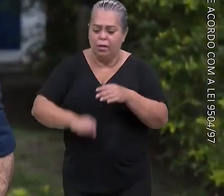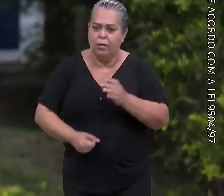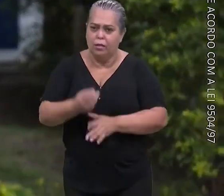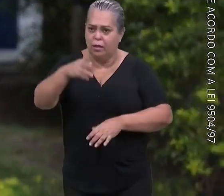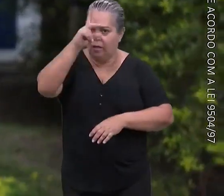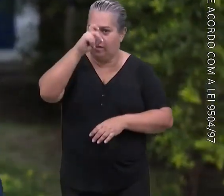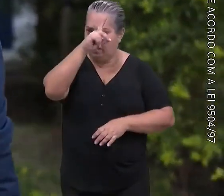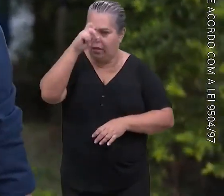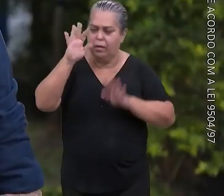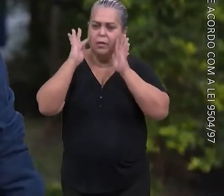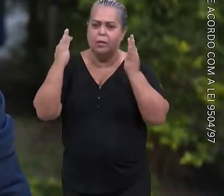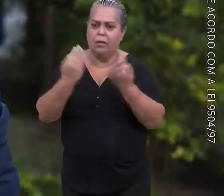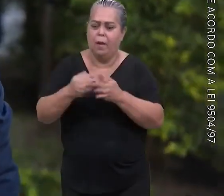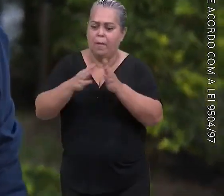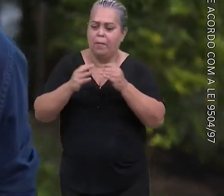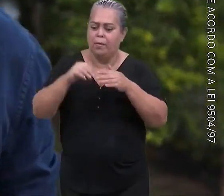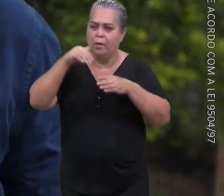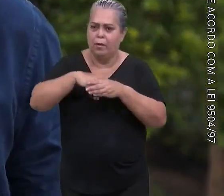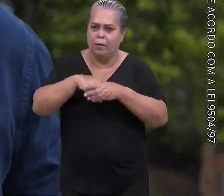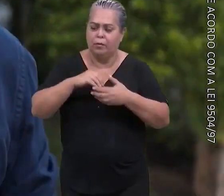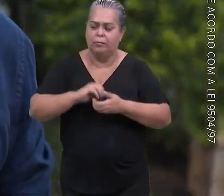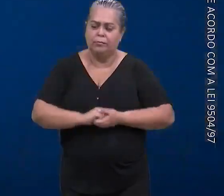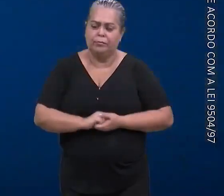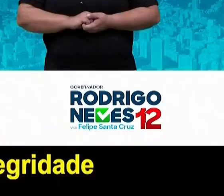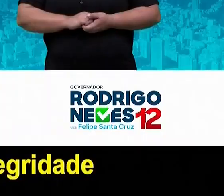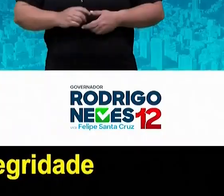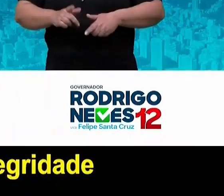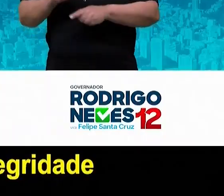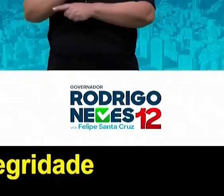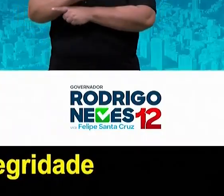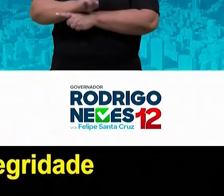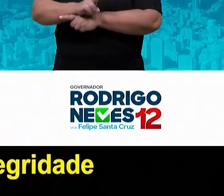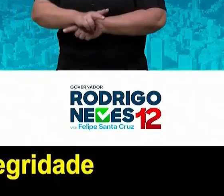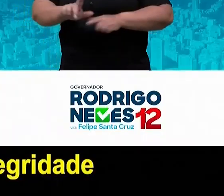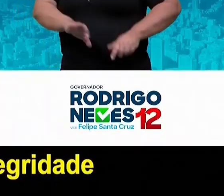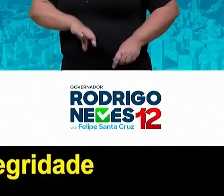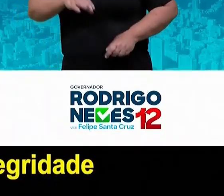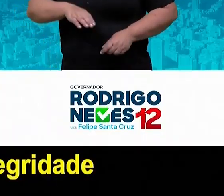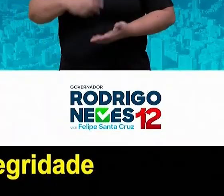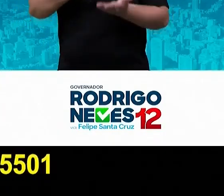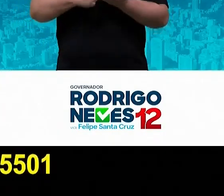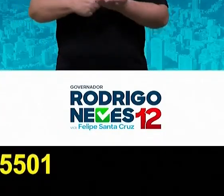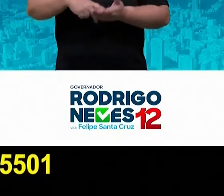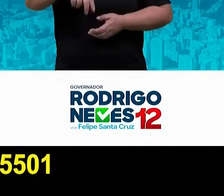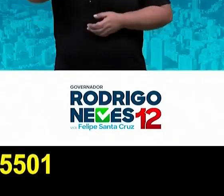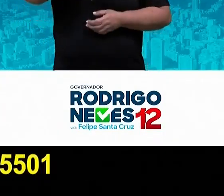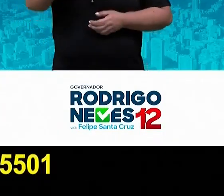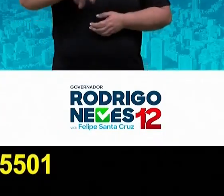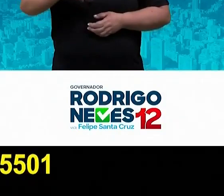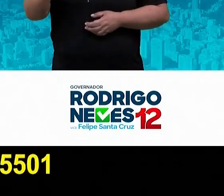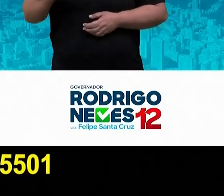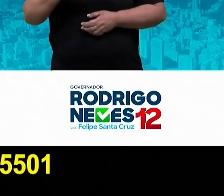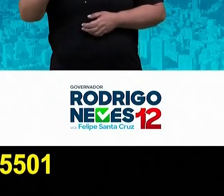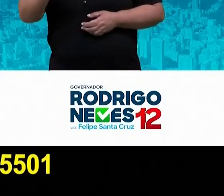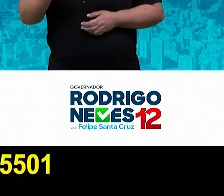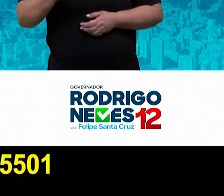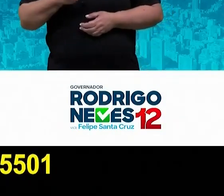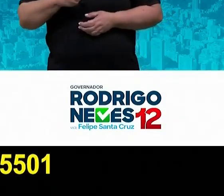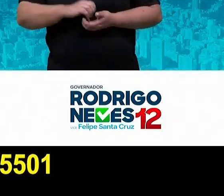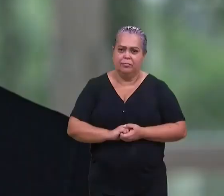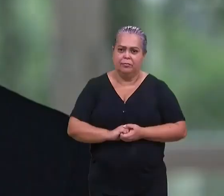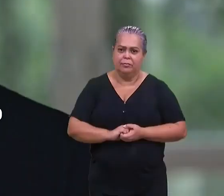clínicas de família e combati a Covid. Agora eu preciso do seu voto. Defender o Rio com coragem e integridade é o meu compromisso. Calero,